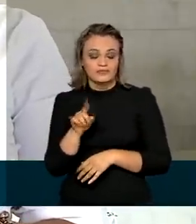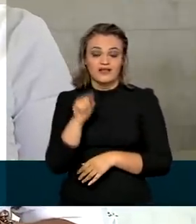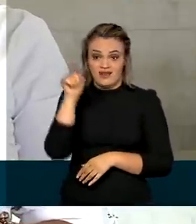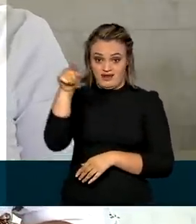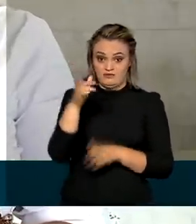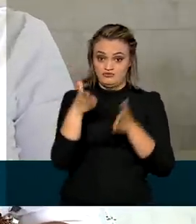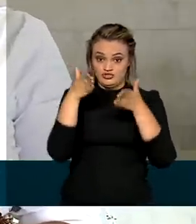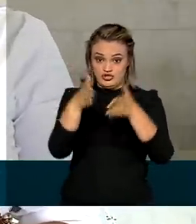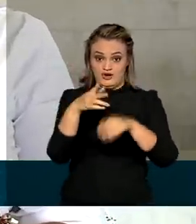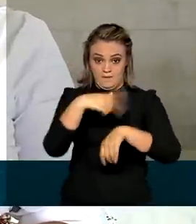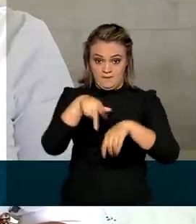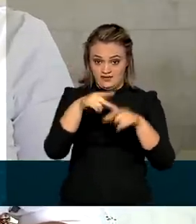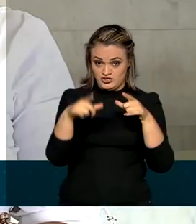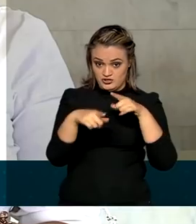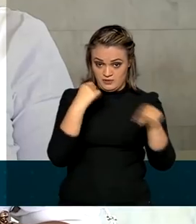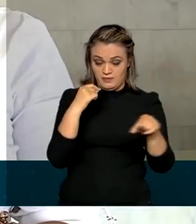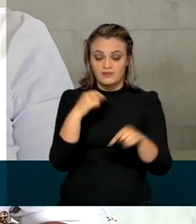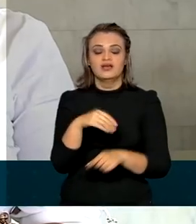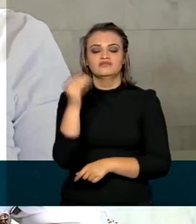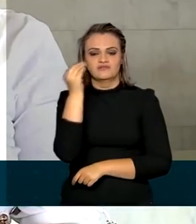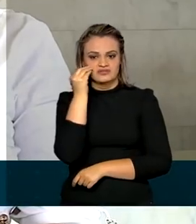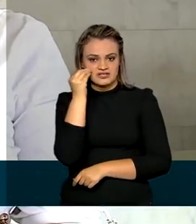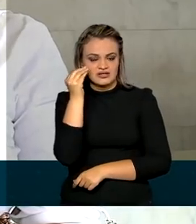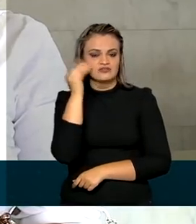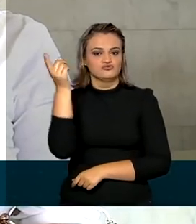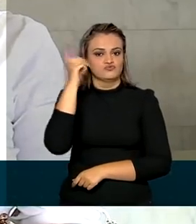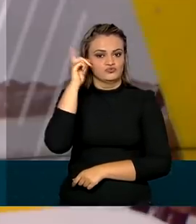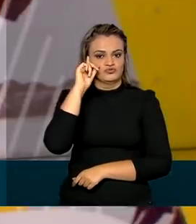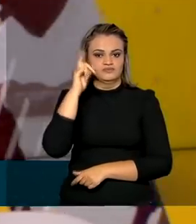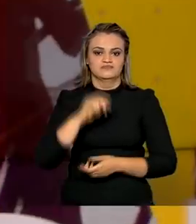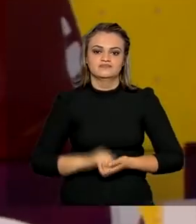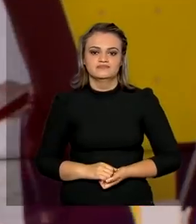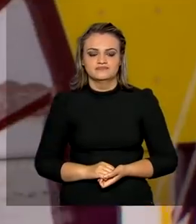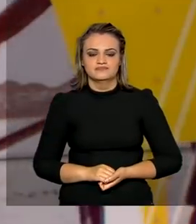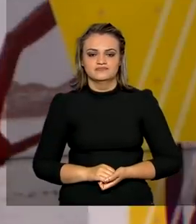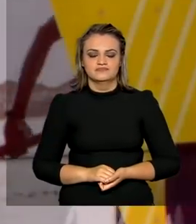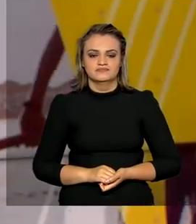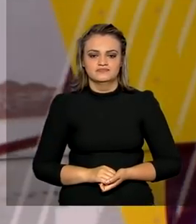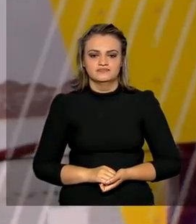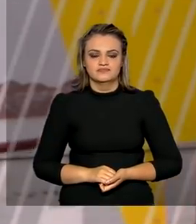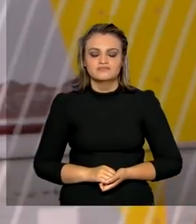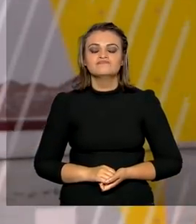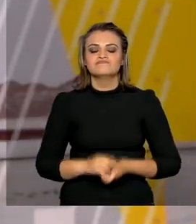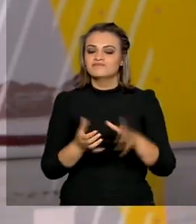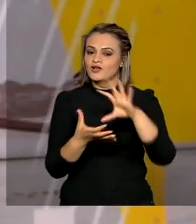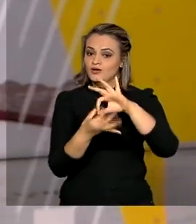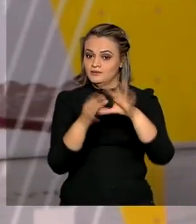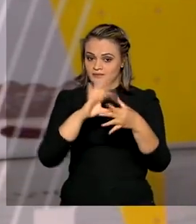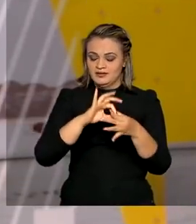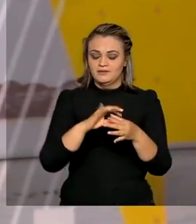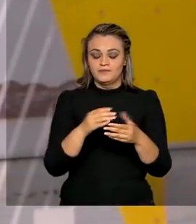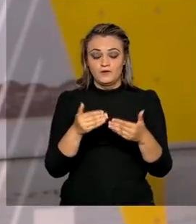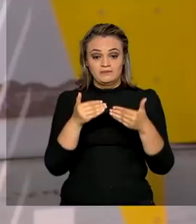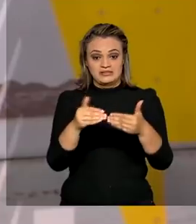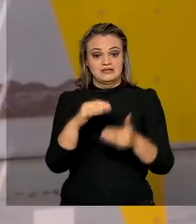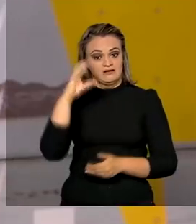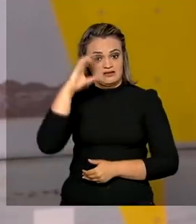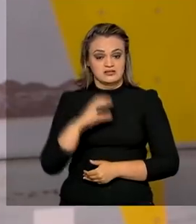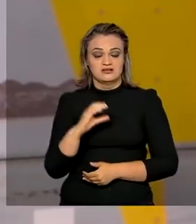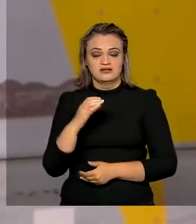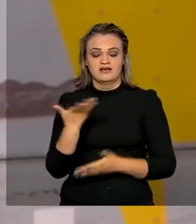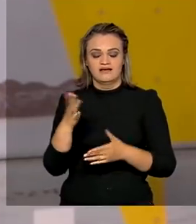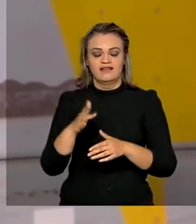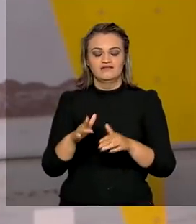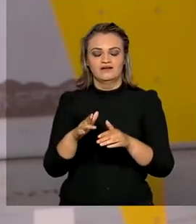Japão, os participantes vão fazer testes todo dia. E por falar em Olimpíadas, o Ministério da Cidadania quer levar o